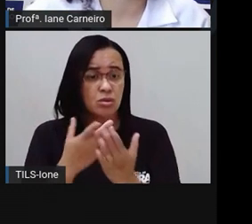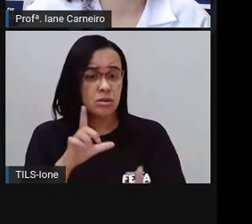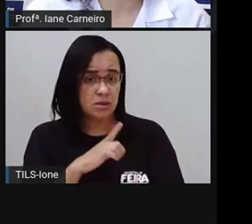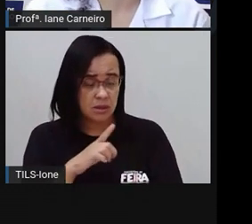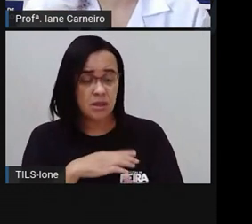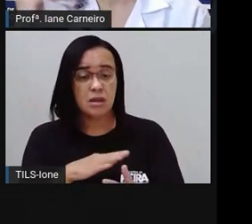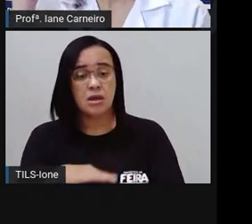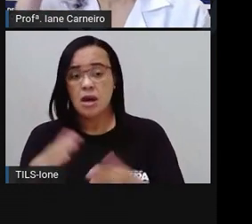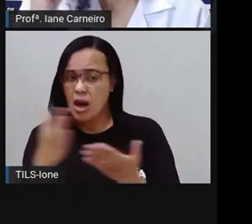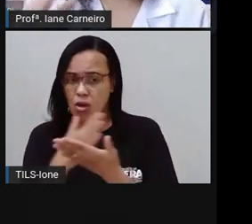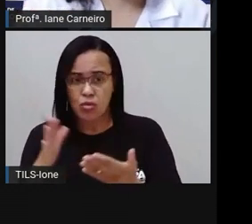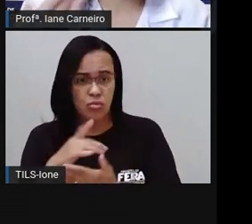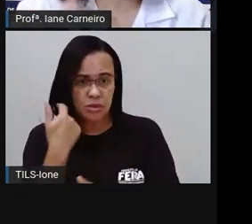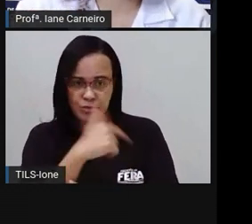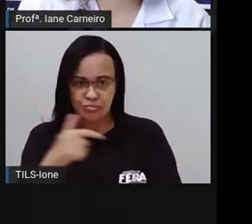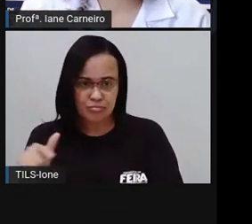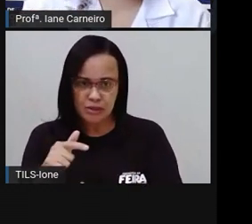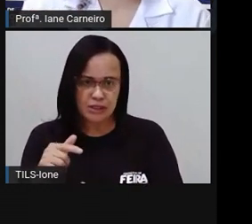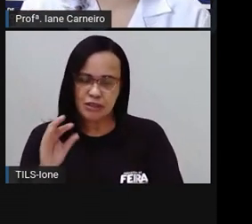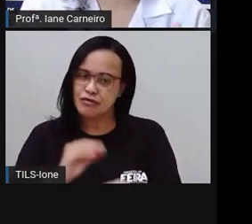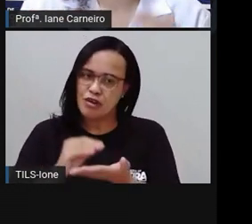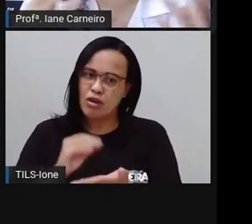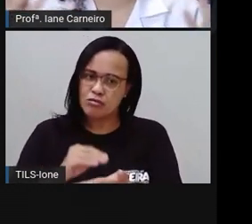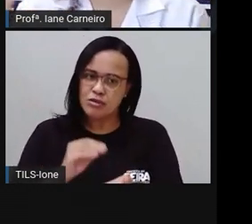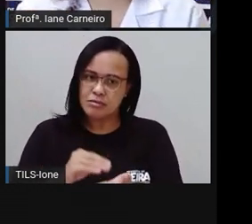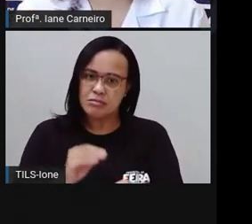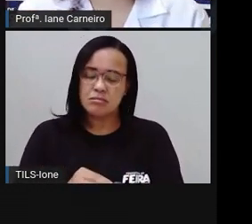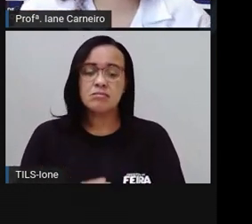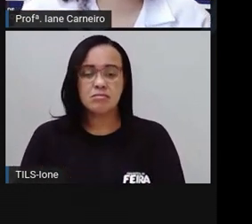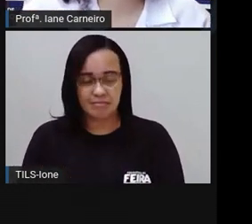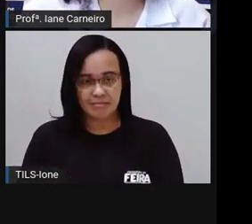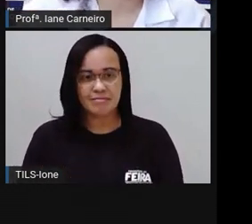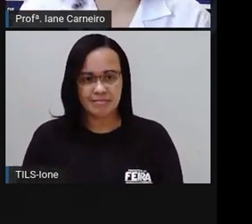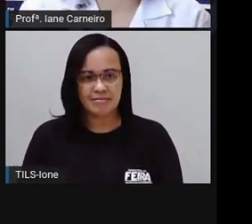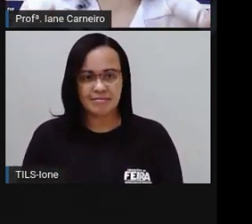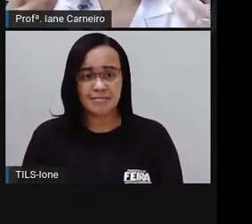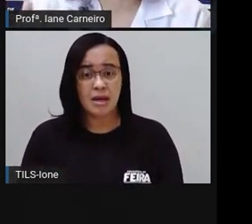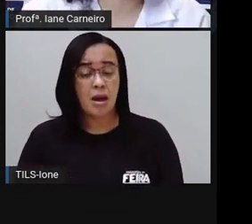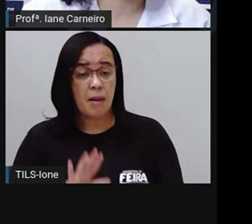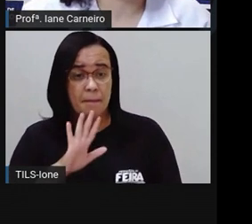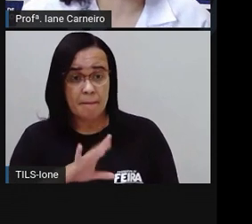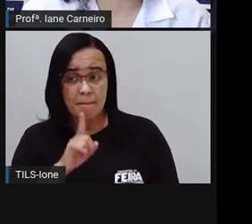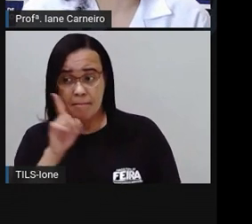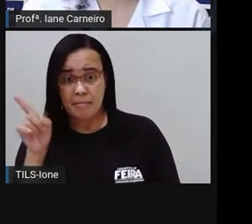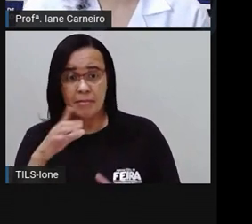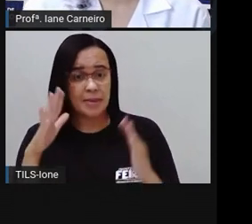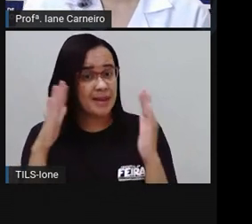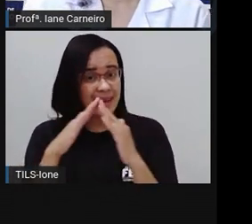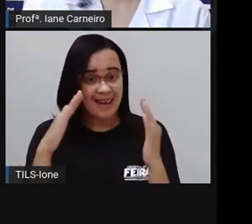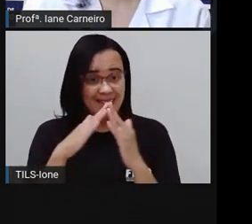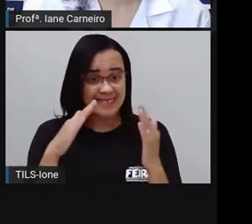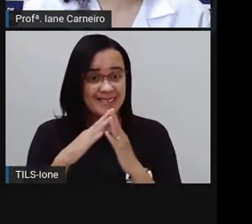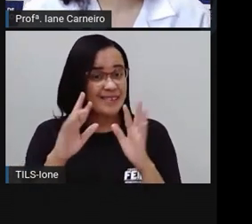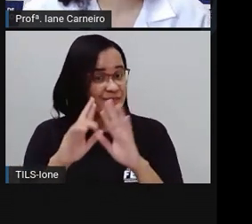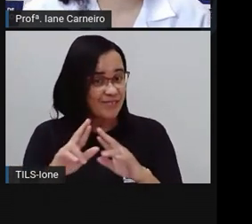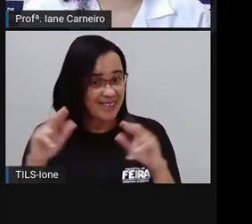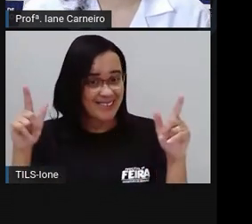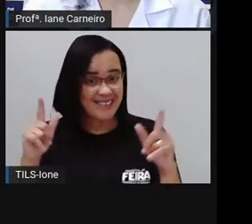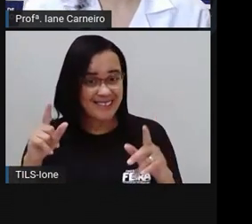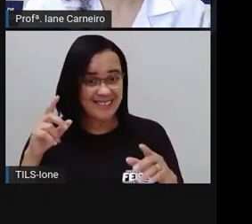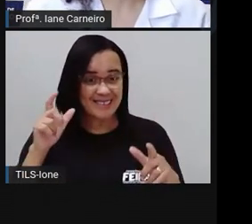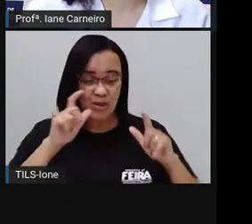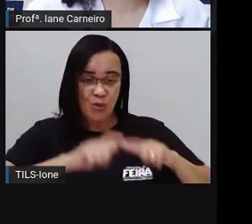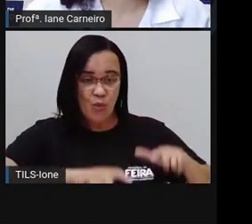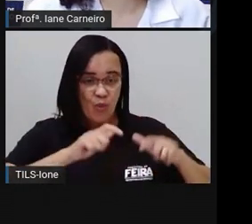um refeitório, né? E na nossa casa não é o nome refeitório que a gente chama. A gente chama cozinha, né? Além disso,